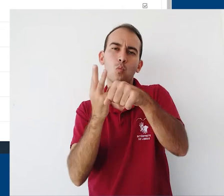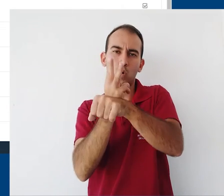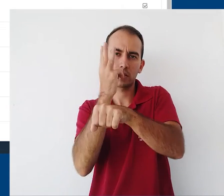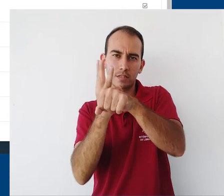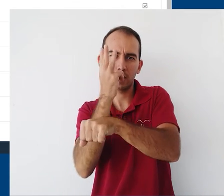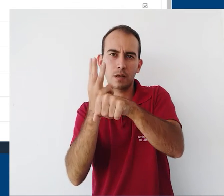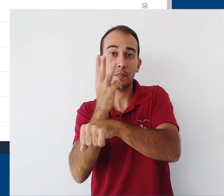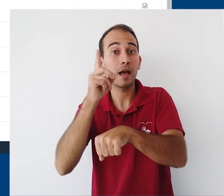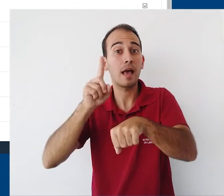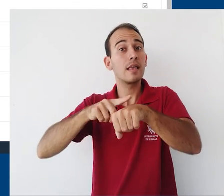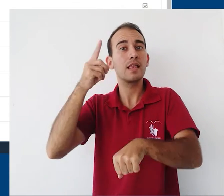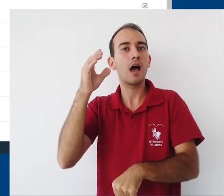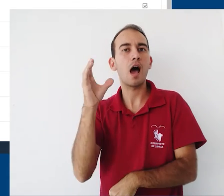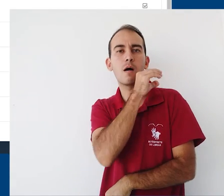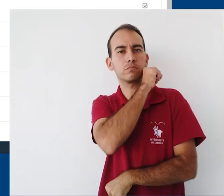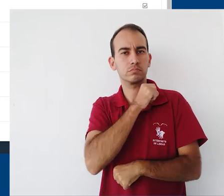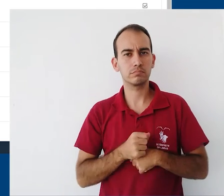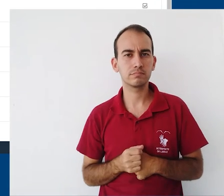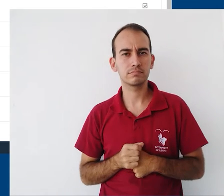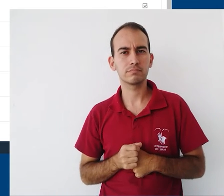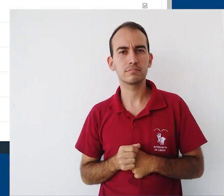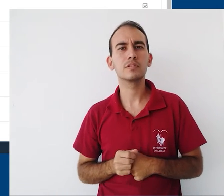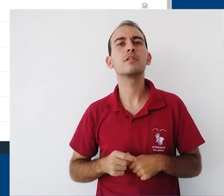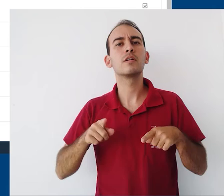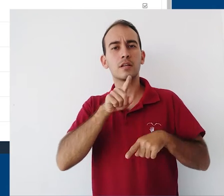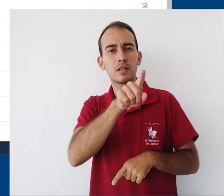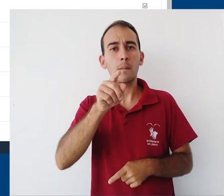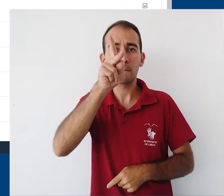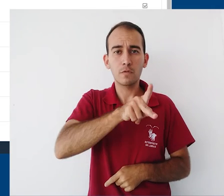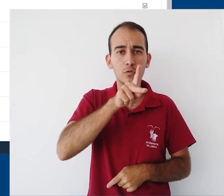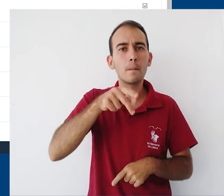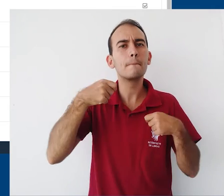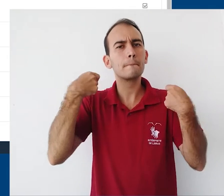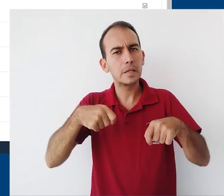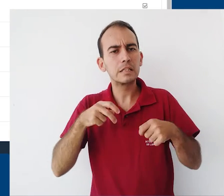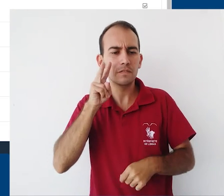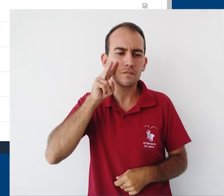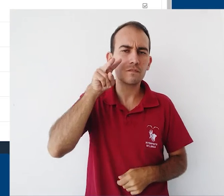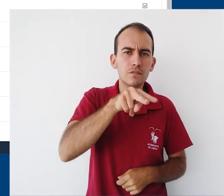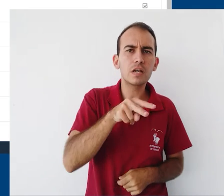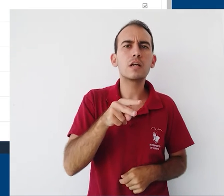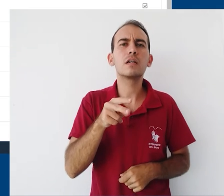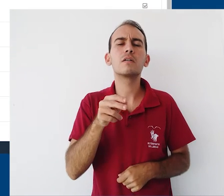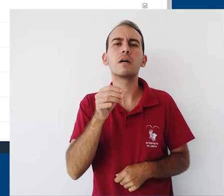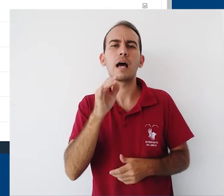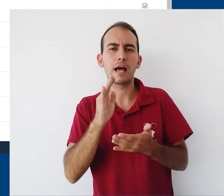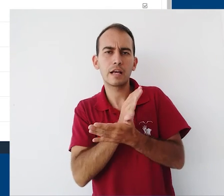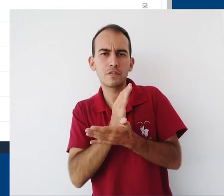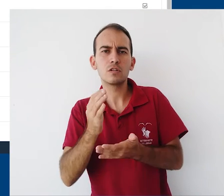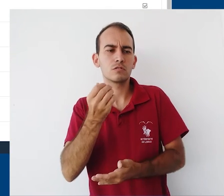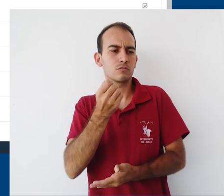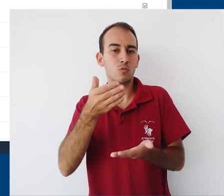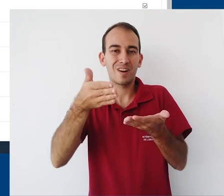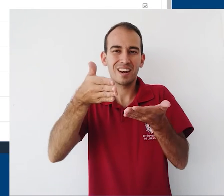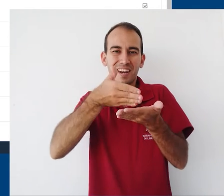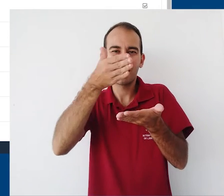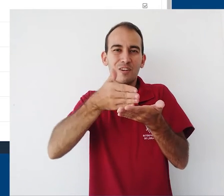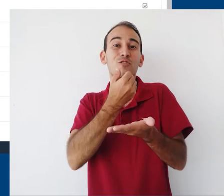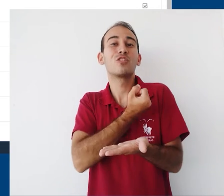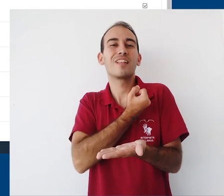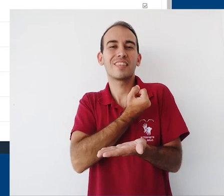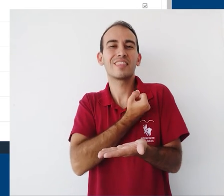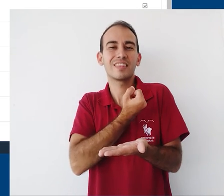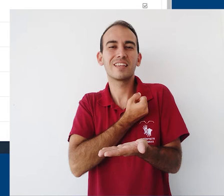no WhatsApp hoje em dia. E professores também devem ser capazes de verificar o livro de notas